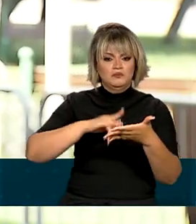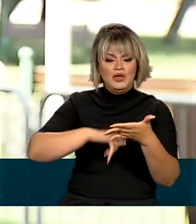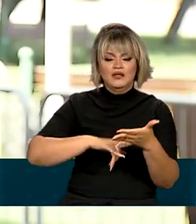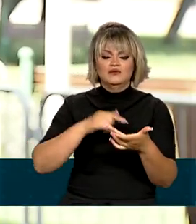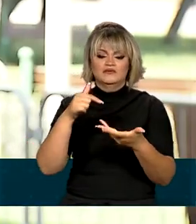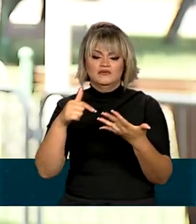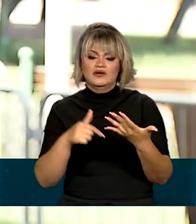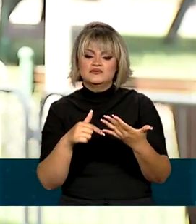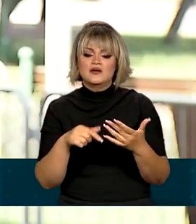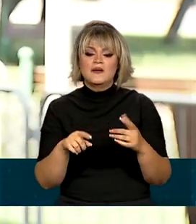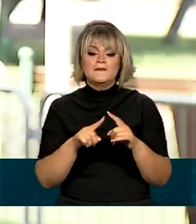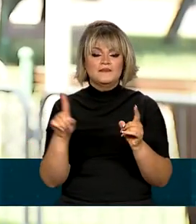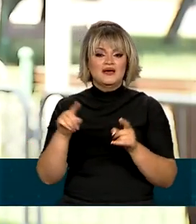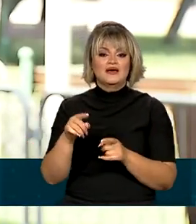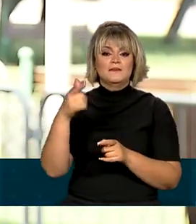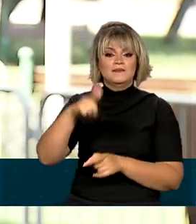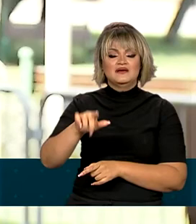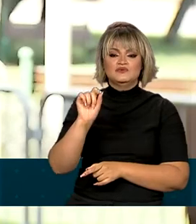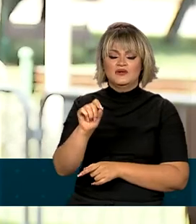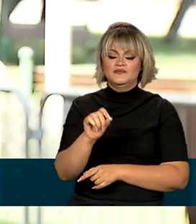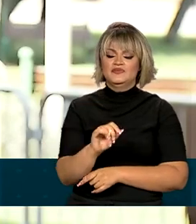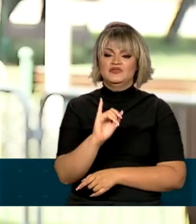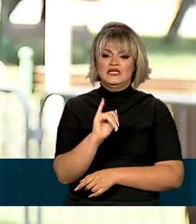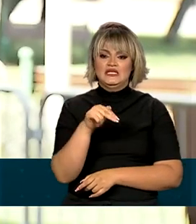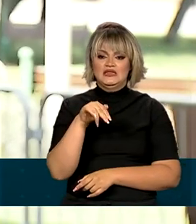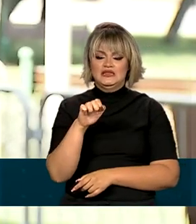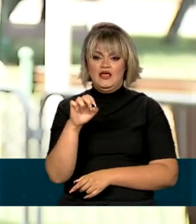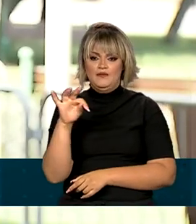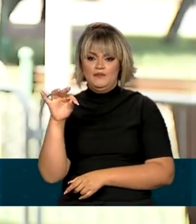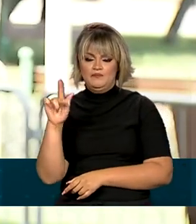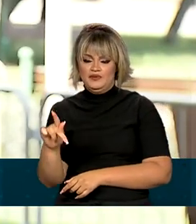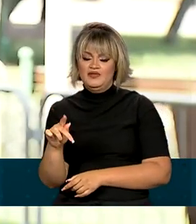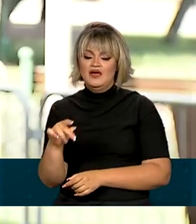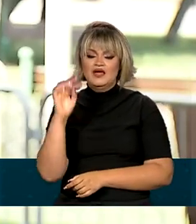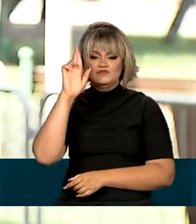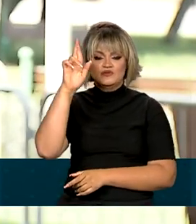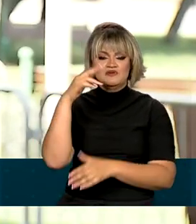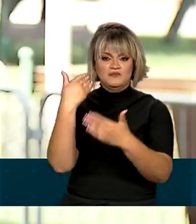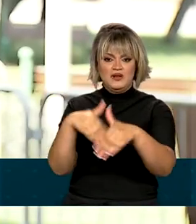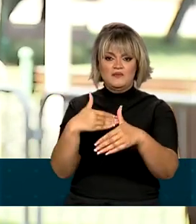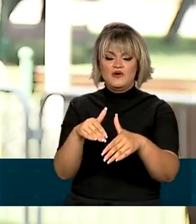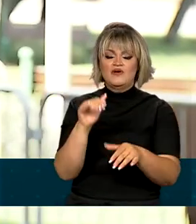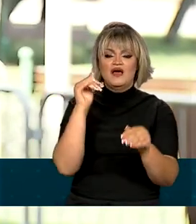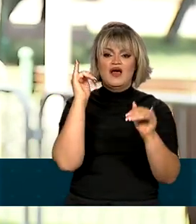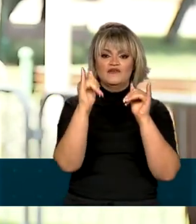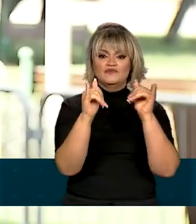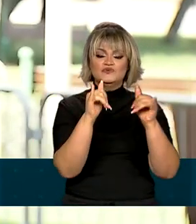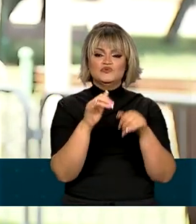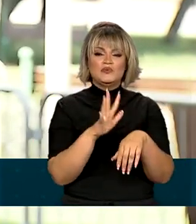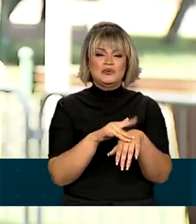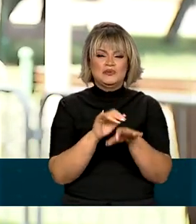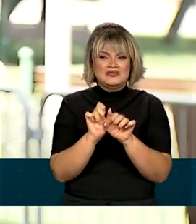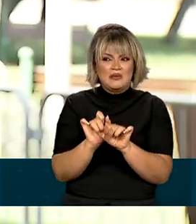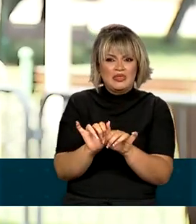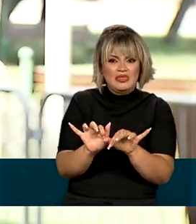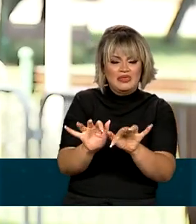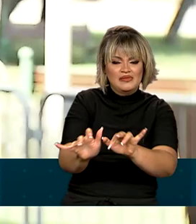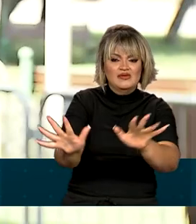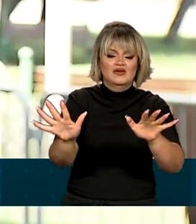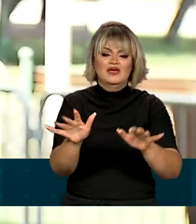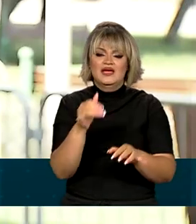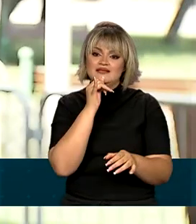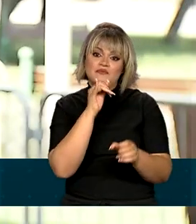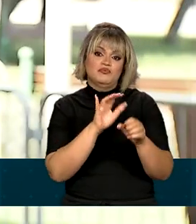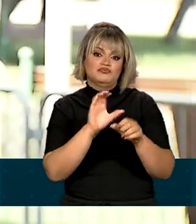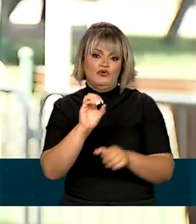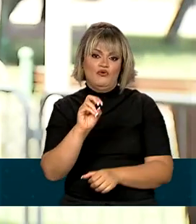necessários, mas não é só isso. O INEP, órgão responsável pelo exame, fez um alerta sobre doenças infecto-contagiosas, dentre